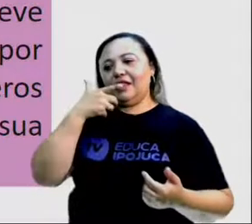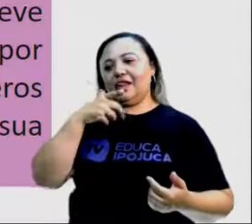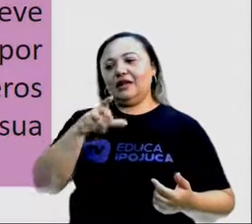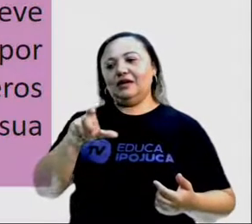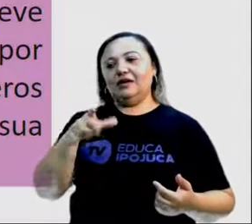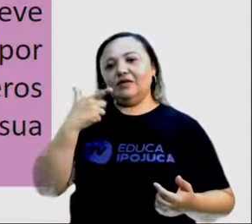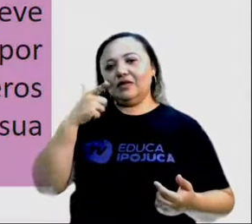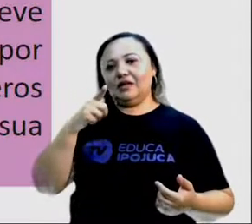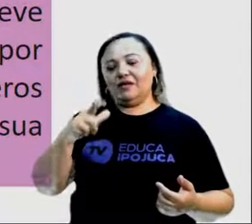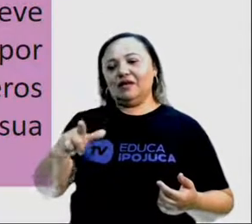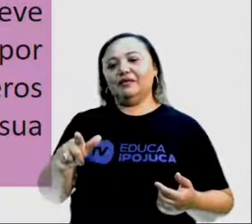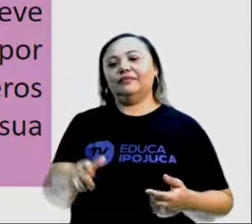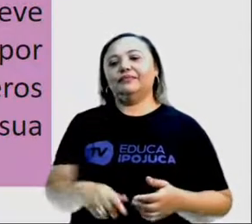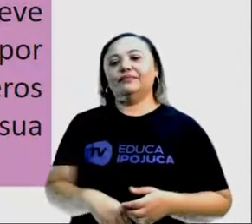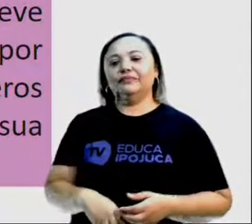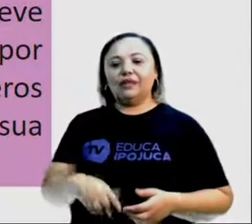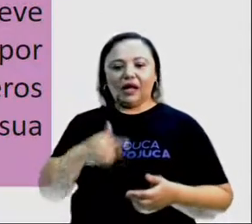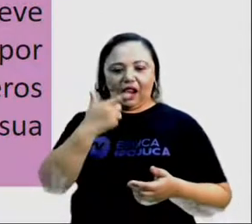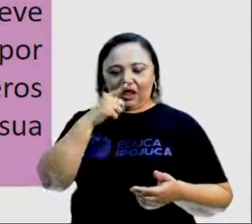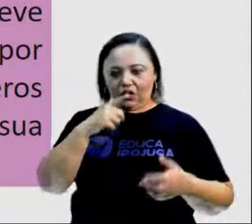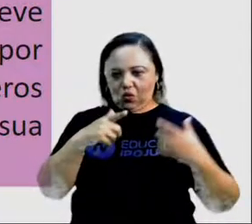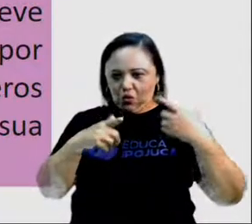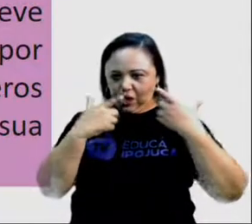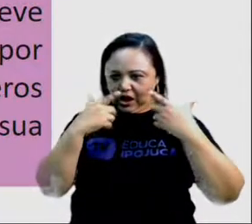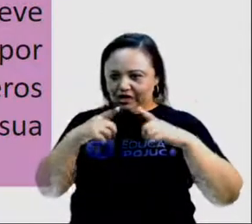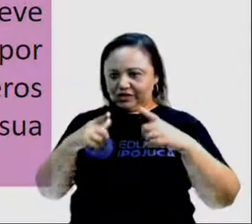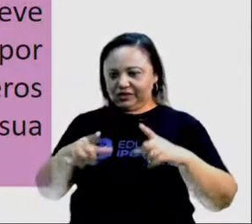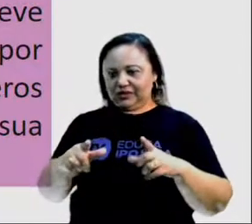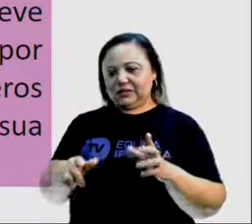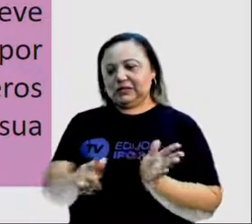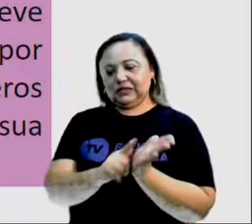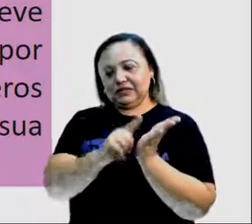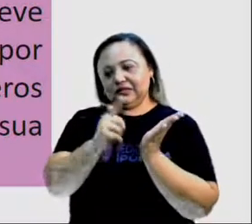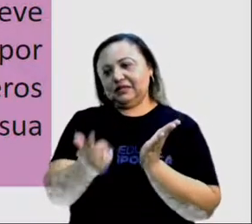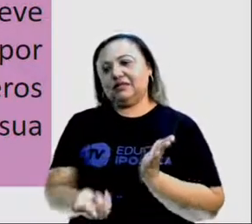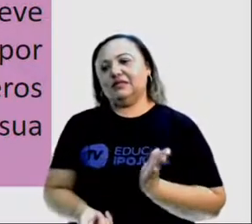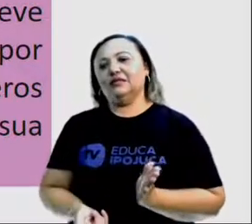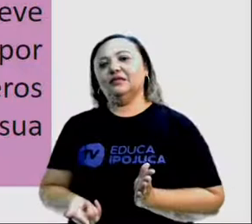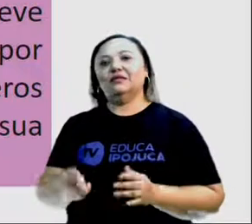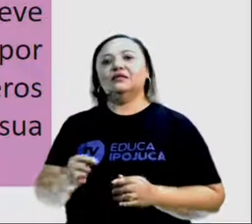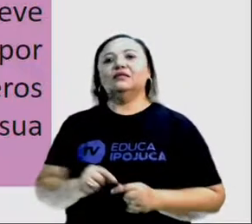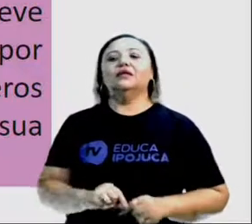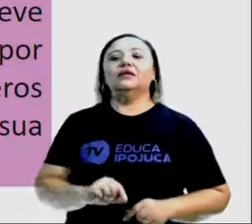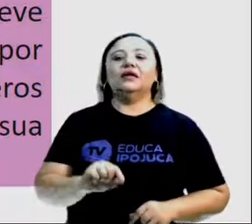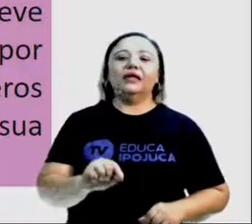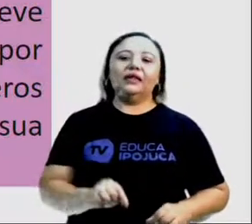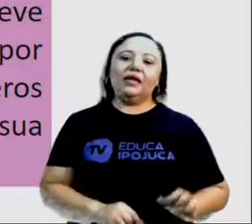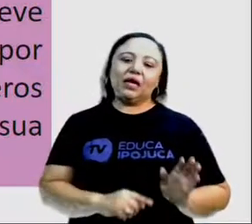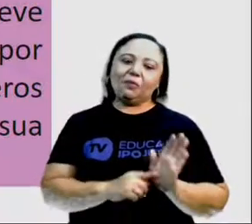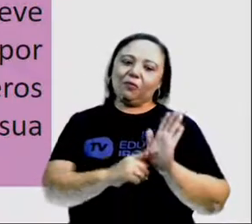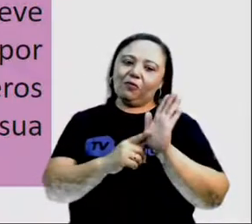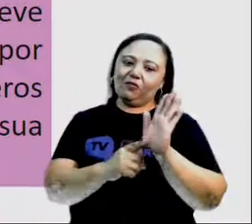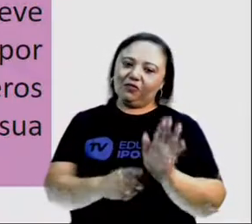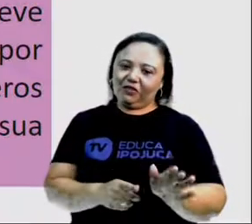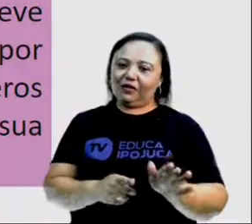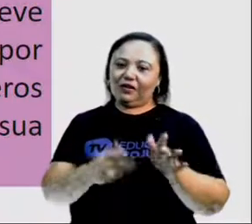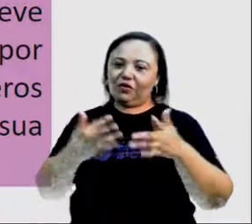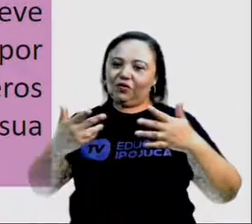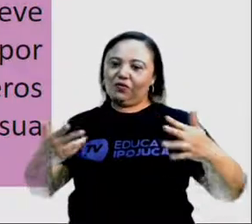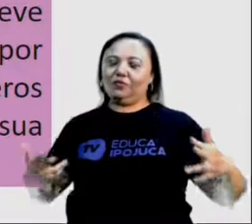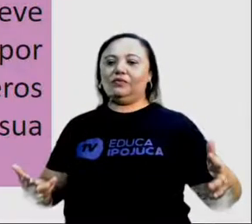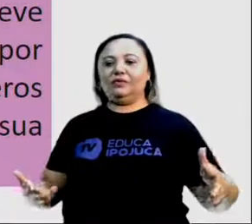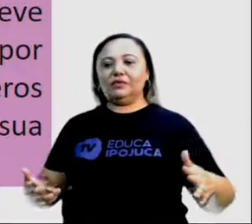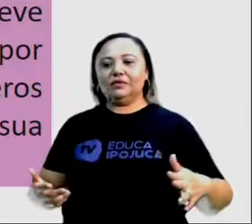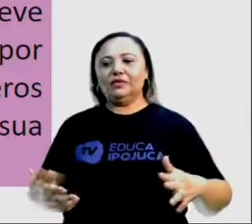De forma geral, a linguagem jornalística deve apresentar o máximo possível de imparcialidade por parte do